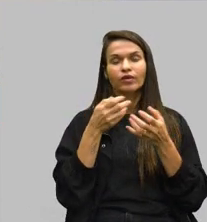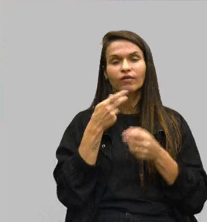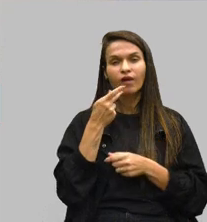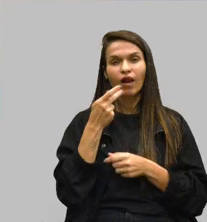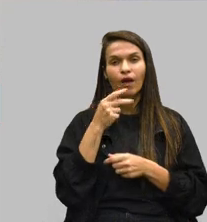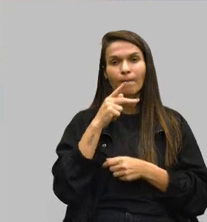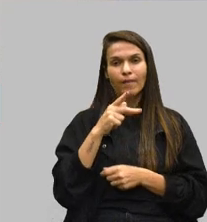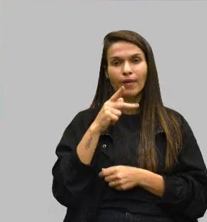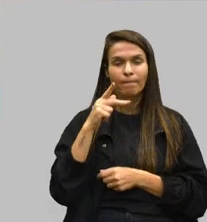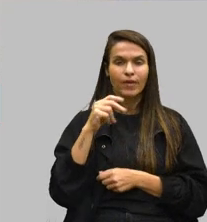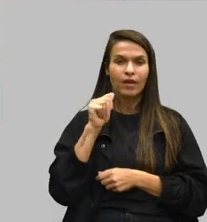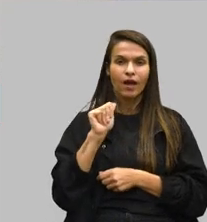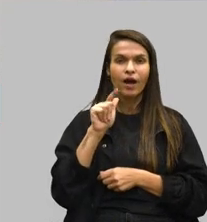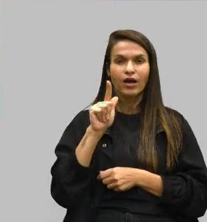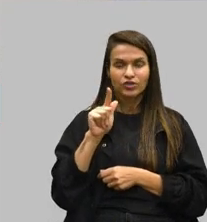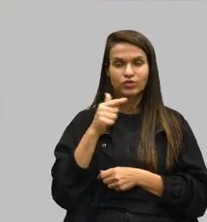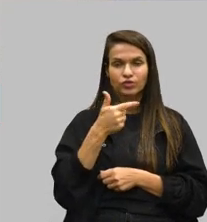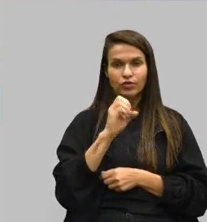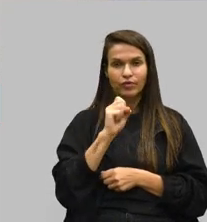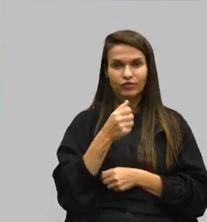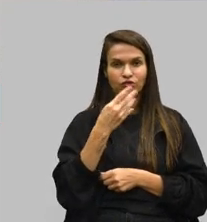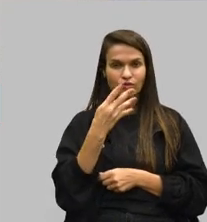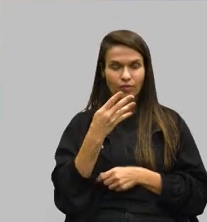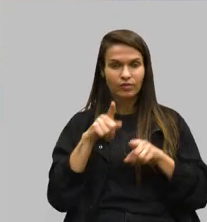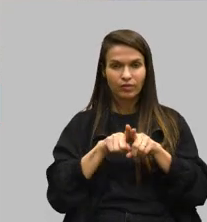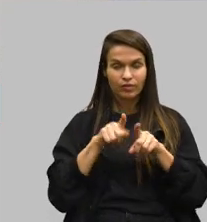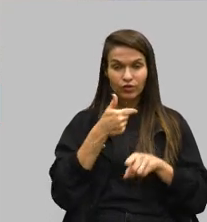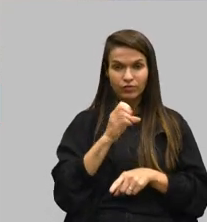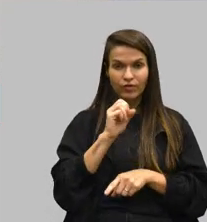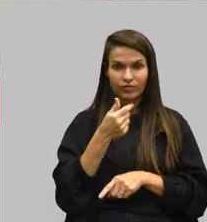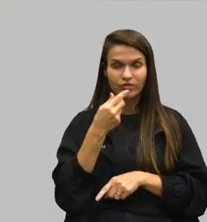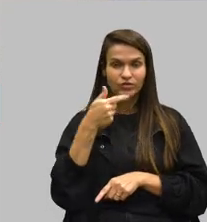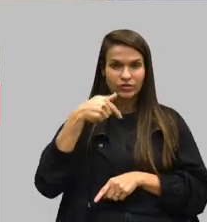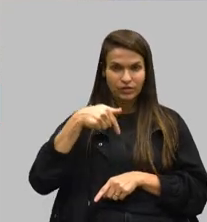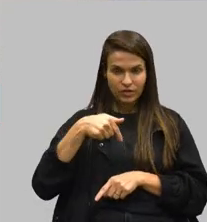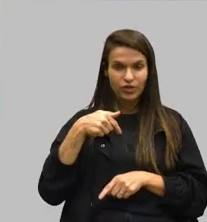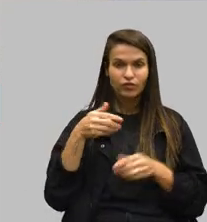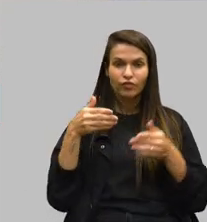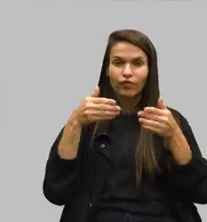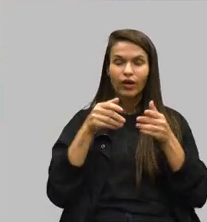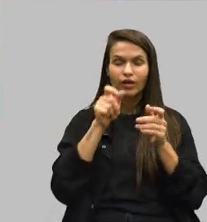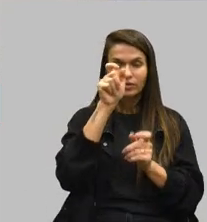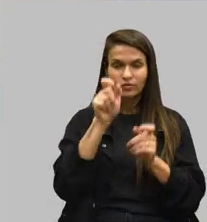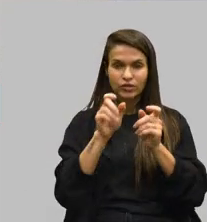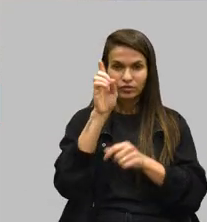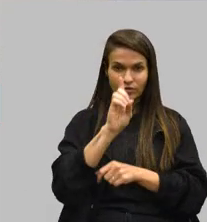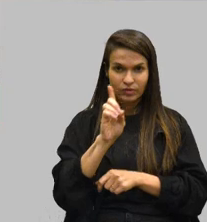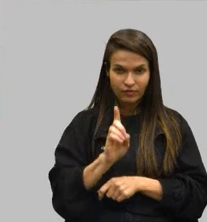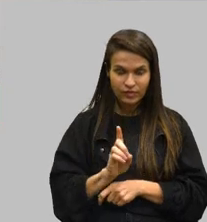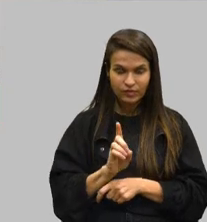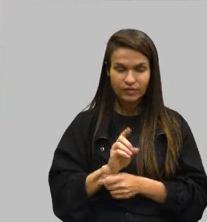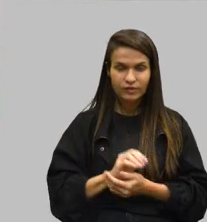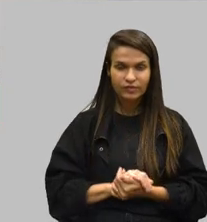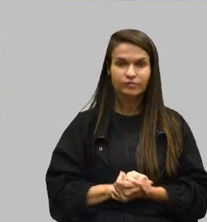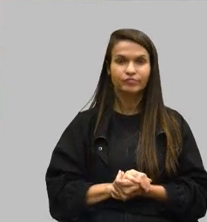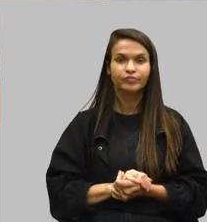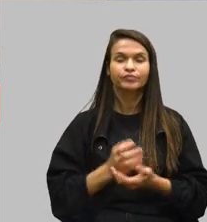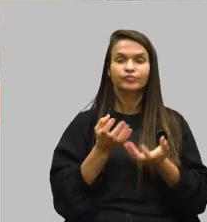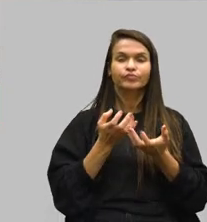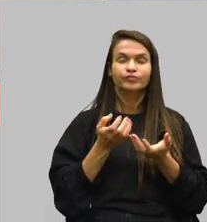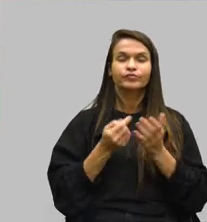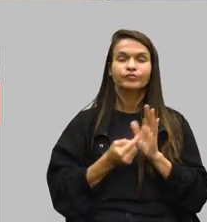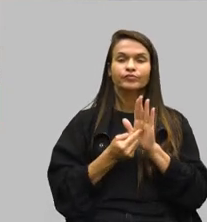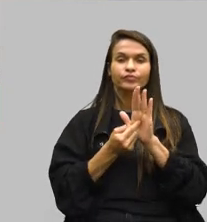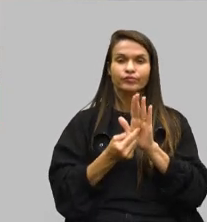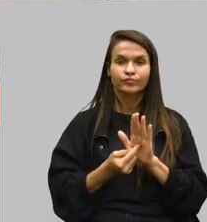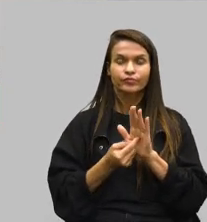PPAG de 2024, 2027, que prevê ações voltadas às pessoas com deficiência. E aí, eu quero destacar aqui